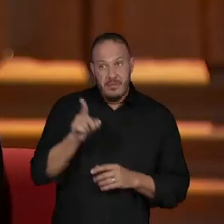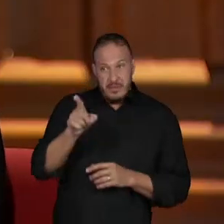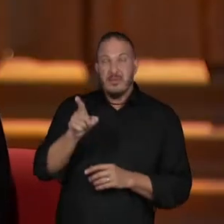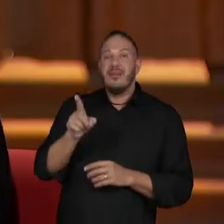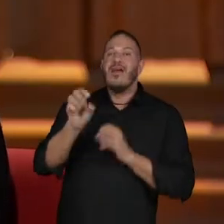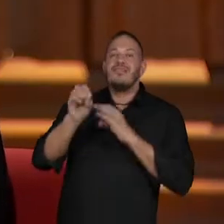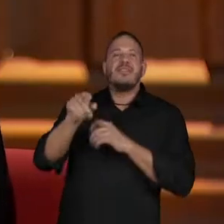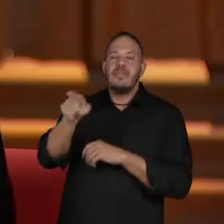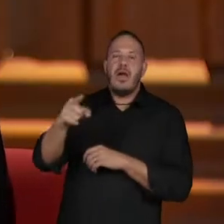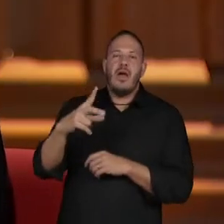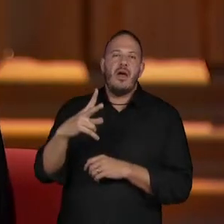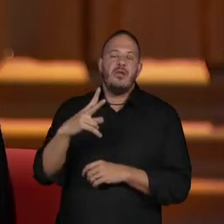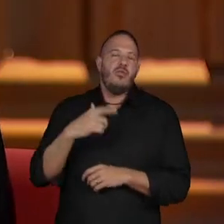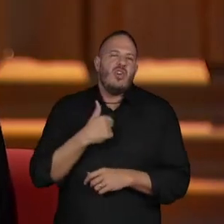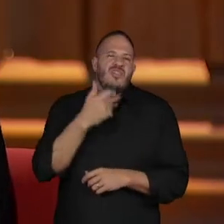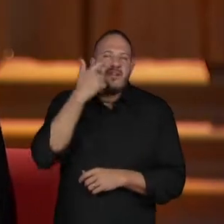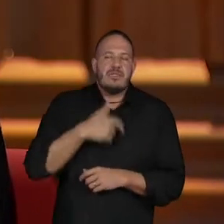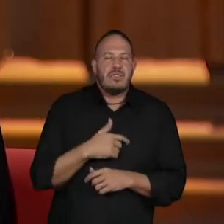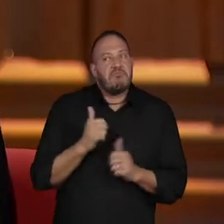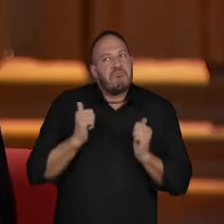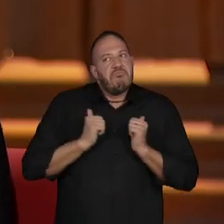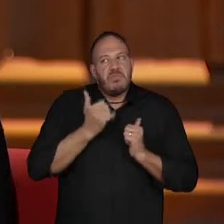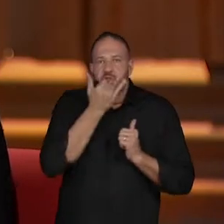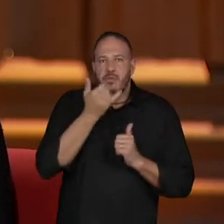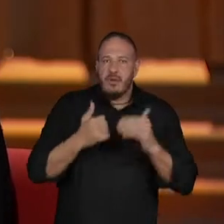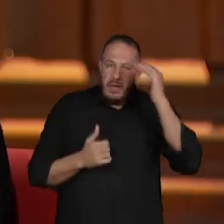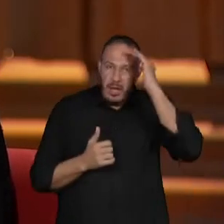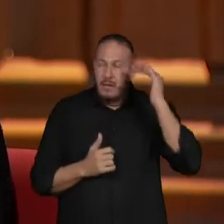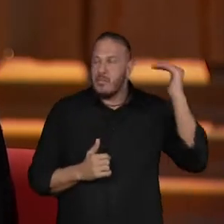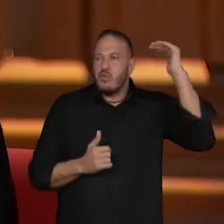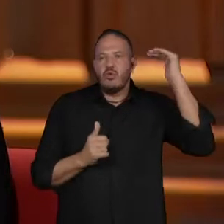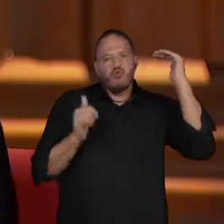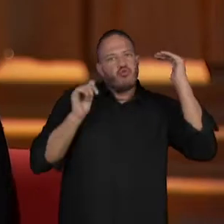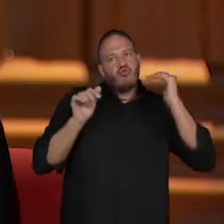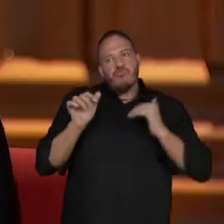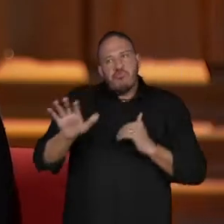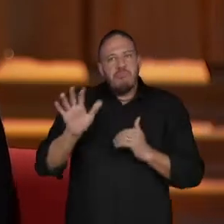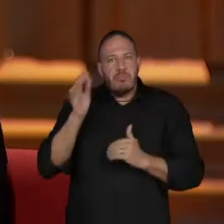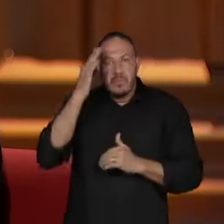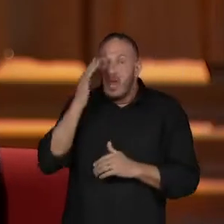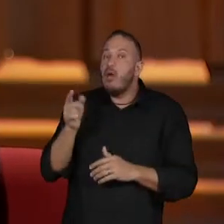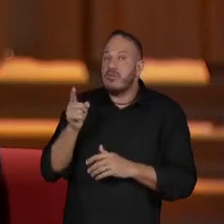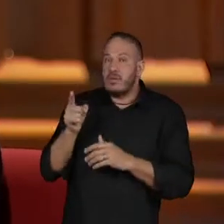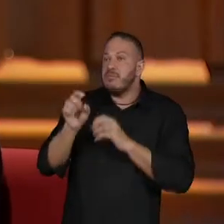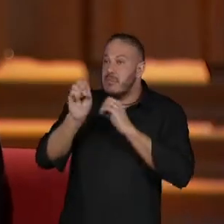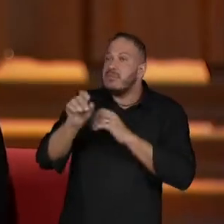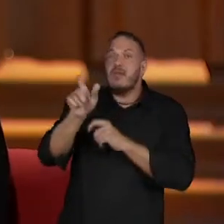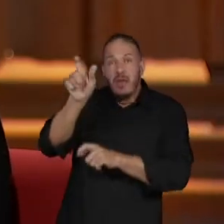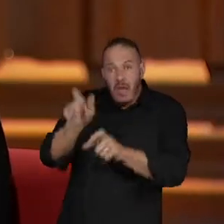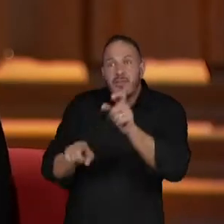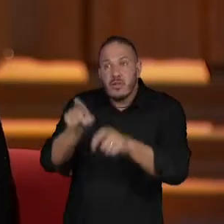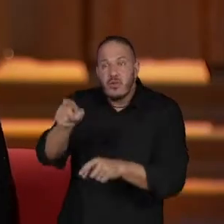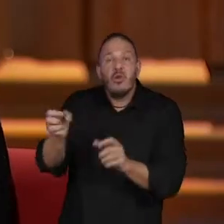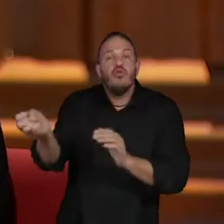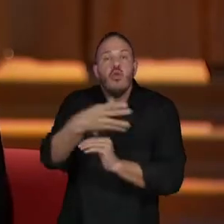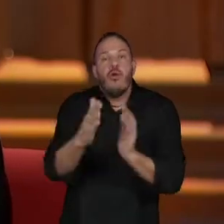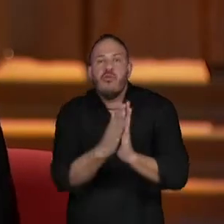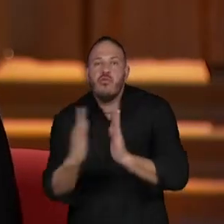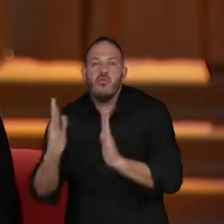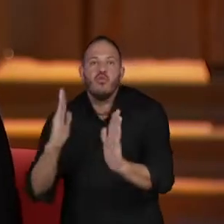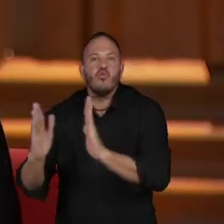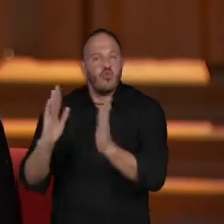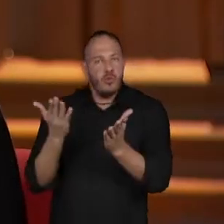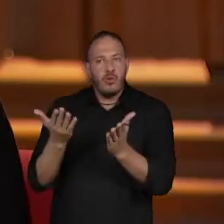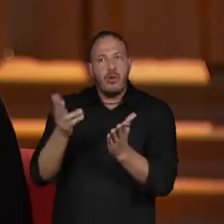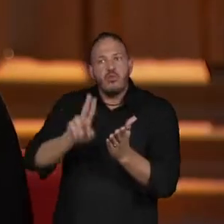a gente não pode se privar do nosso papel de adultos responsáveis, né? E ensinar mesmo a nova geração a